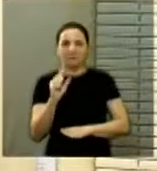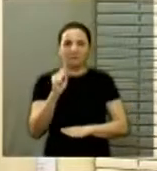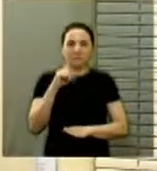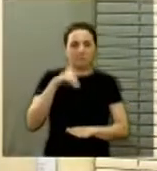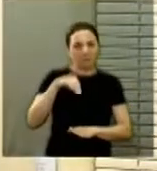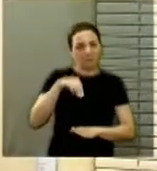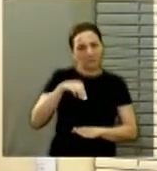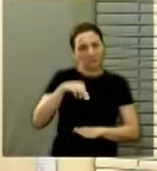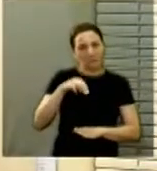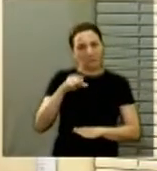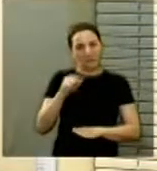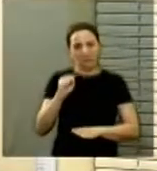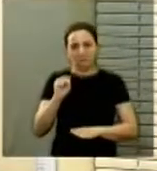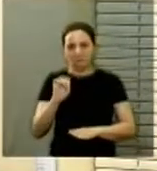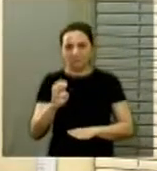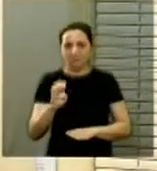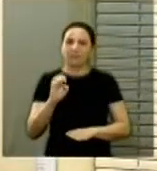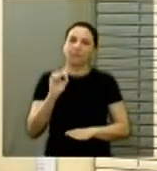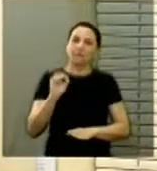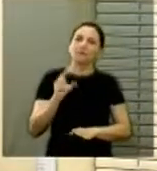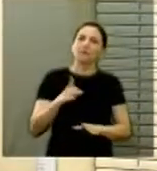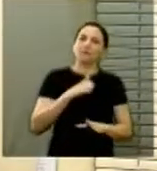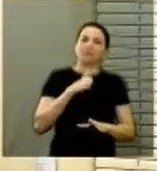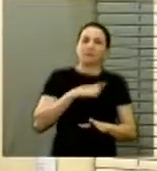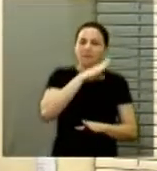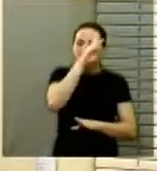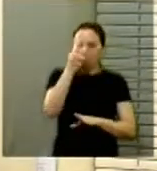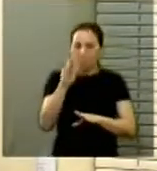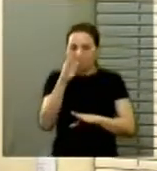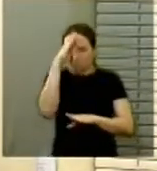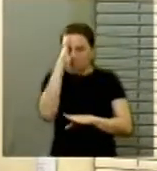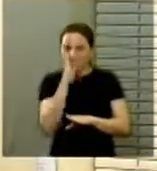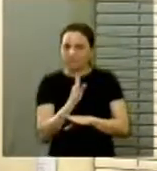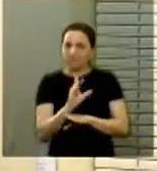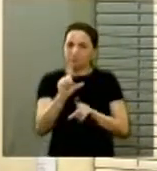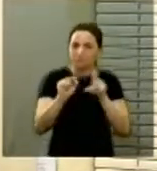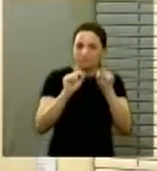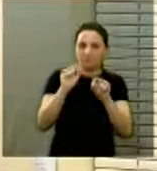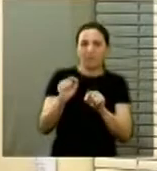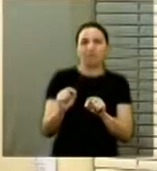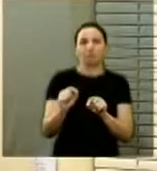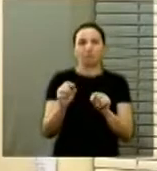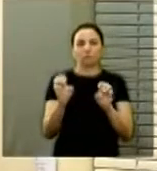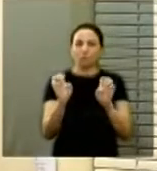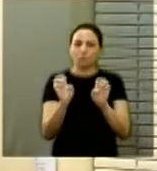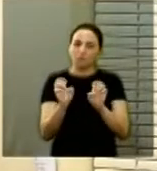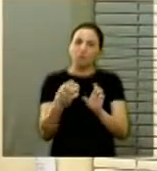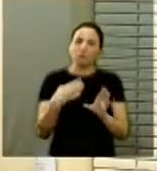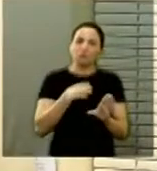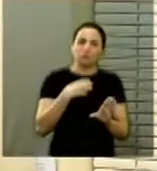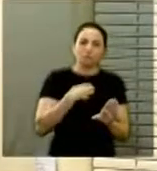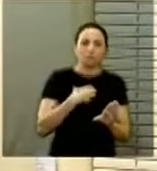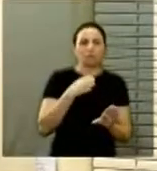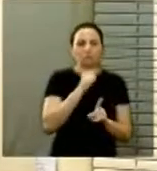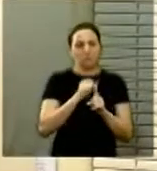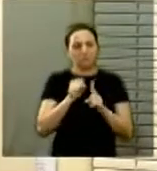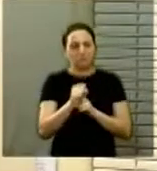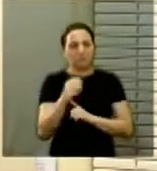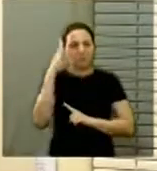em todo o território nacional, sendo possível, selecionados por esse sistema de sociabilidade perverso.